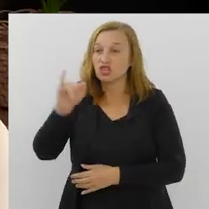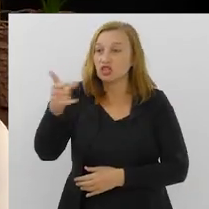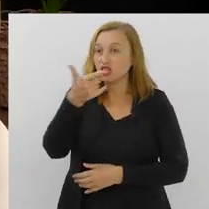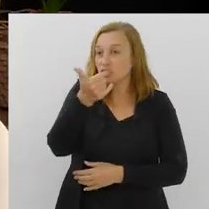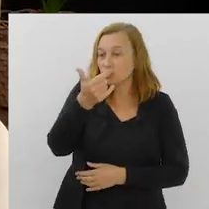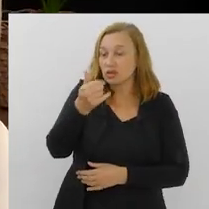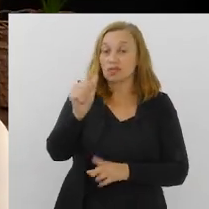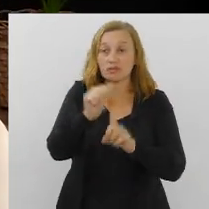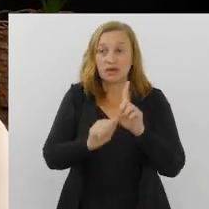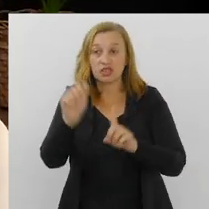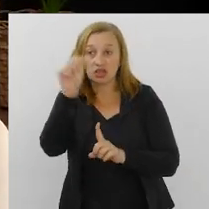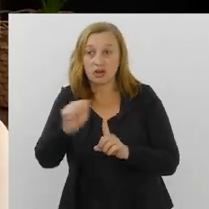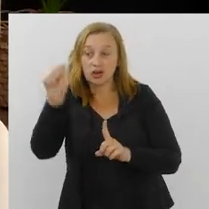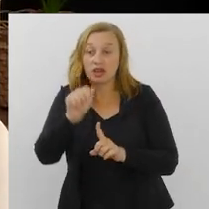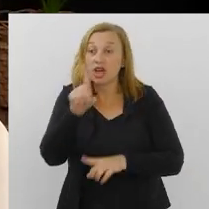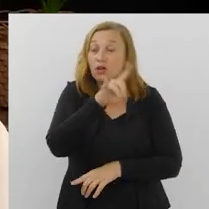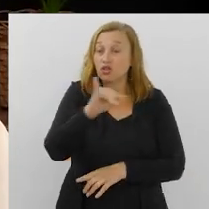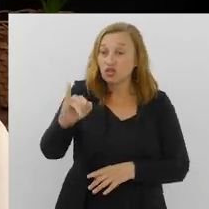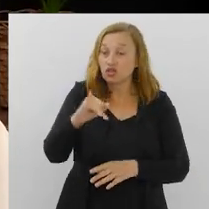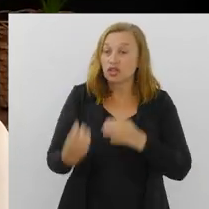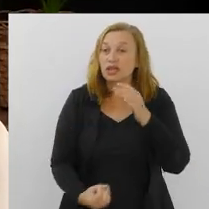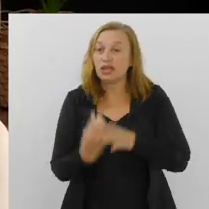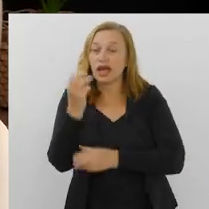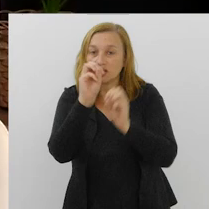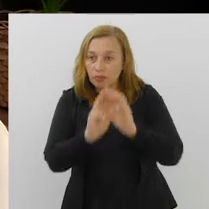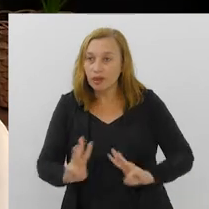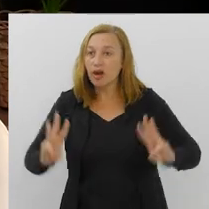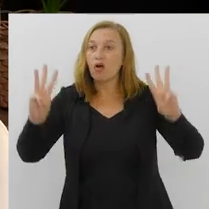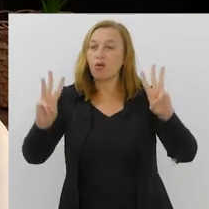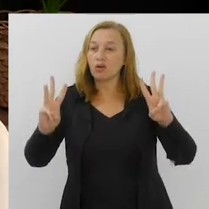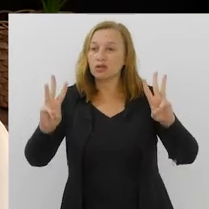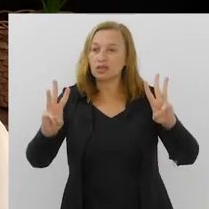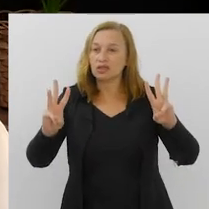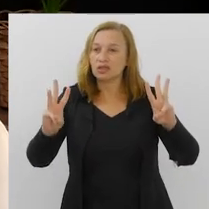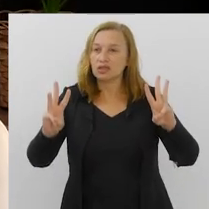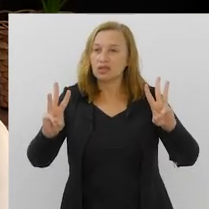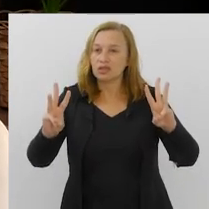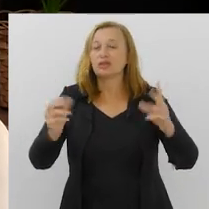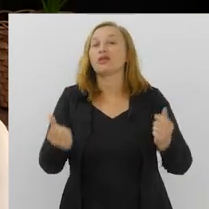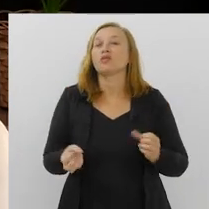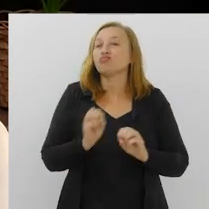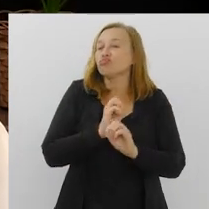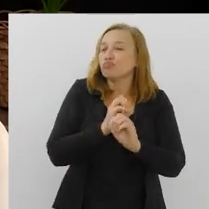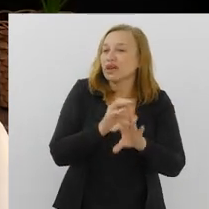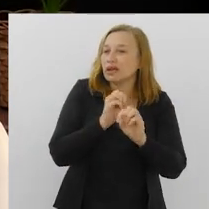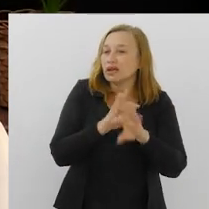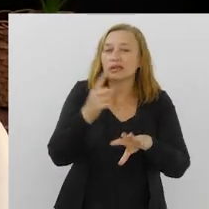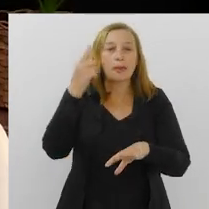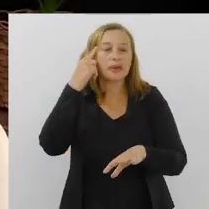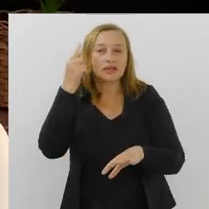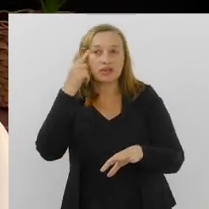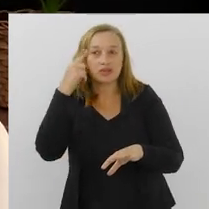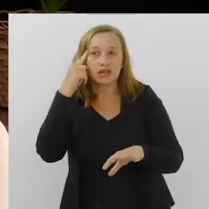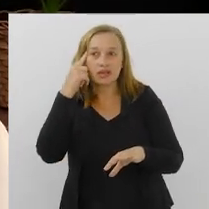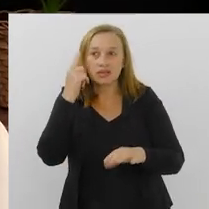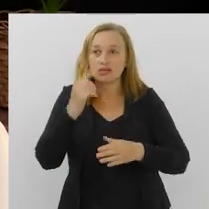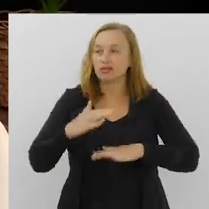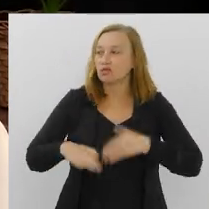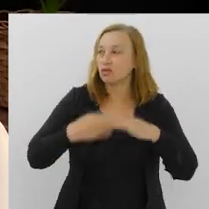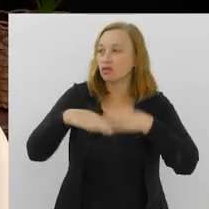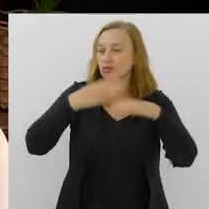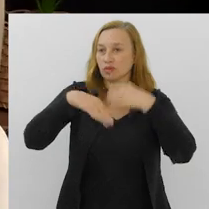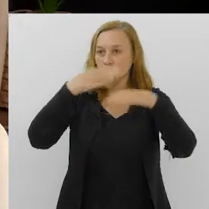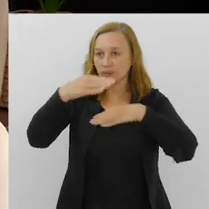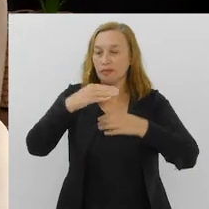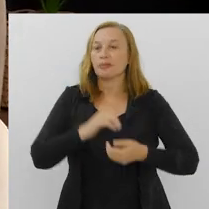Juventude, dia 12 de agosto, que é o dia instituído pela ONU a partir de uma perspectiva de educação, de desenvolvimento e